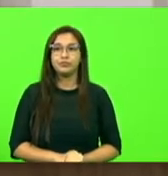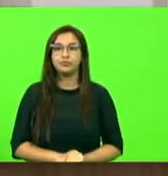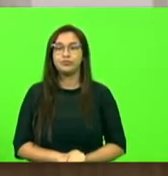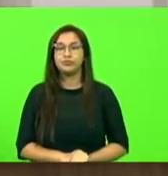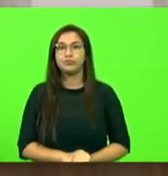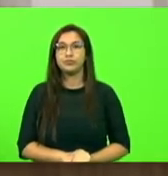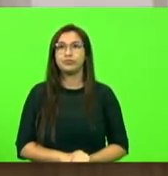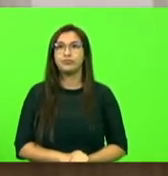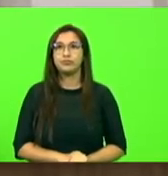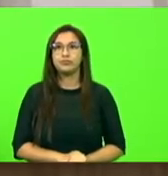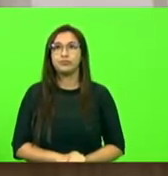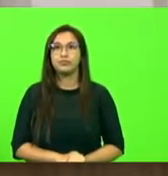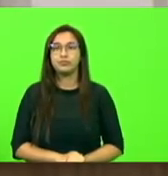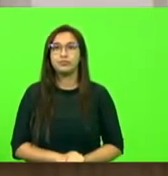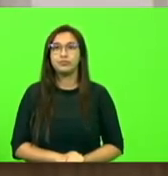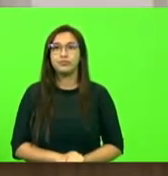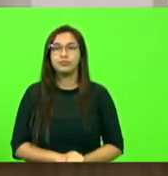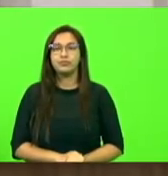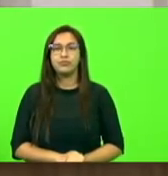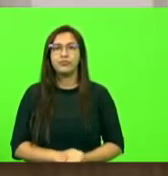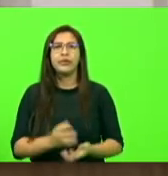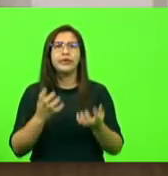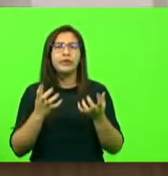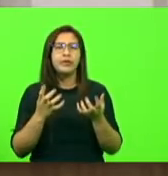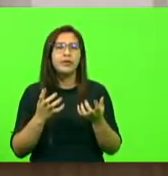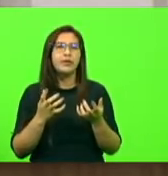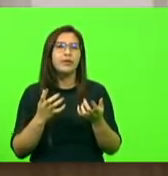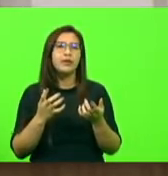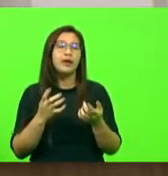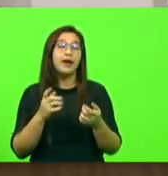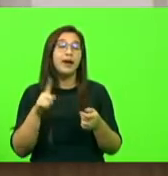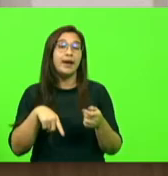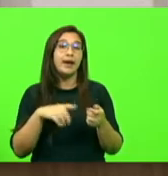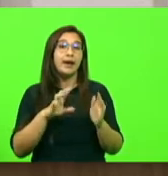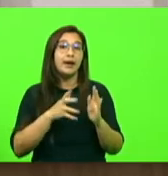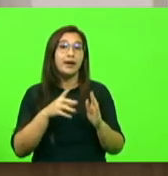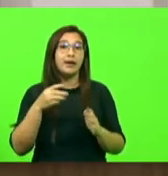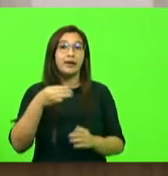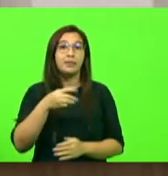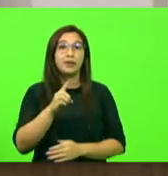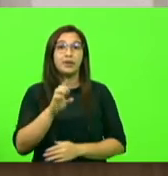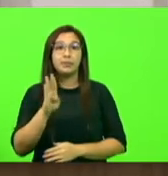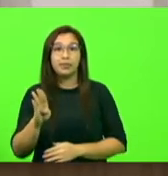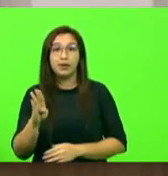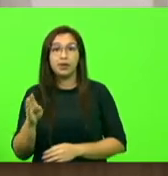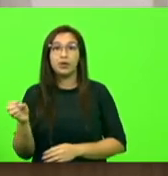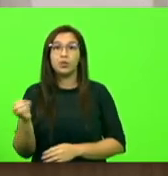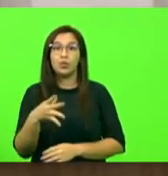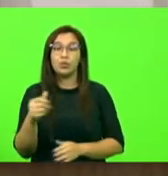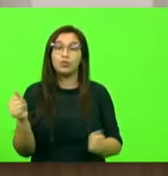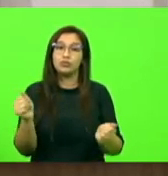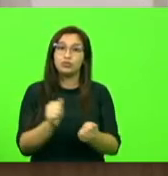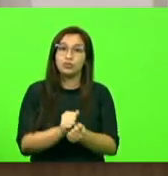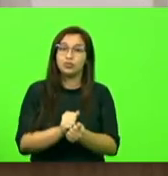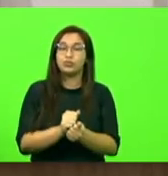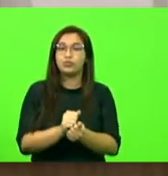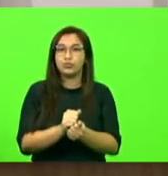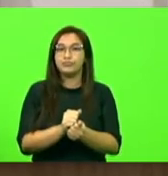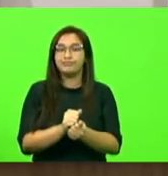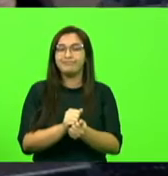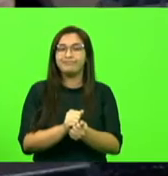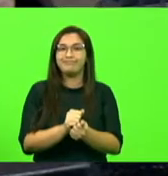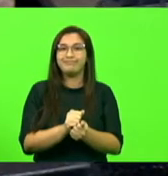Senhor presidente, eu quero só fazer uma correção. É bloco Novo e o MDB está junto com o Novo nesse bloco, então. Só para deixar